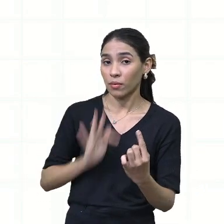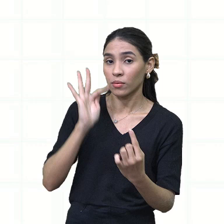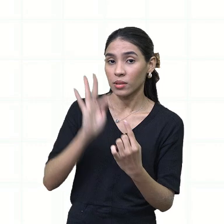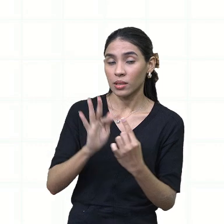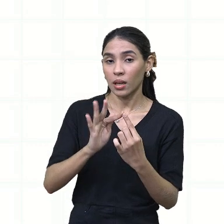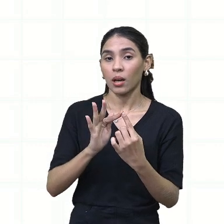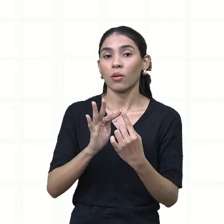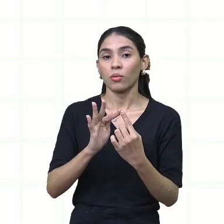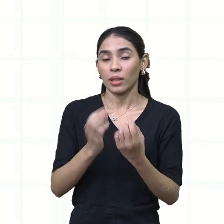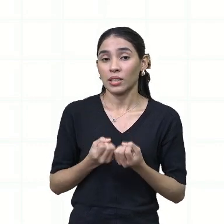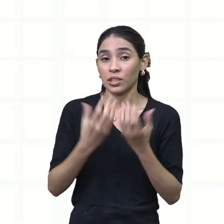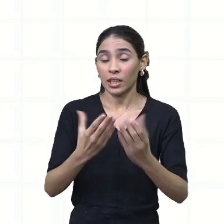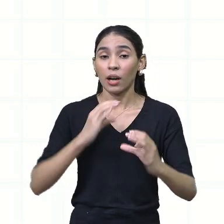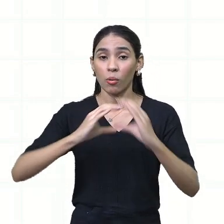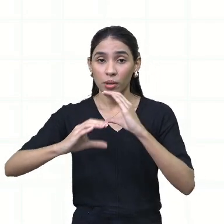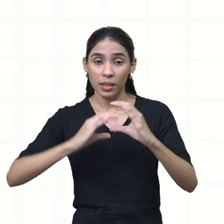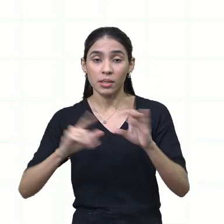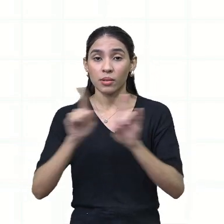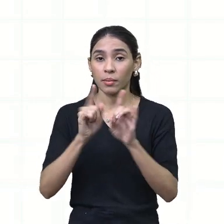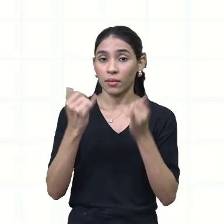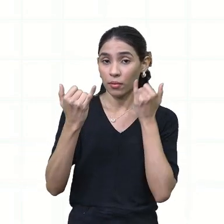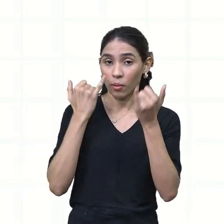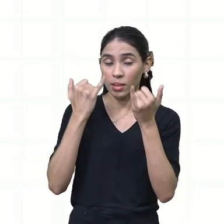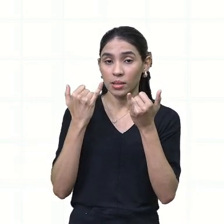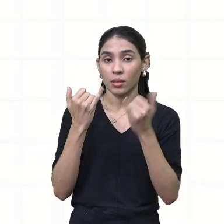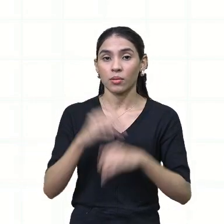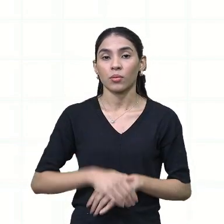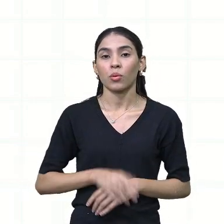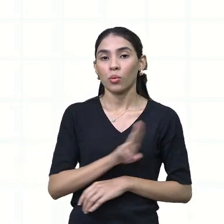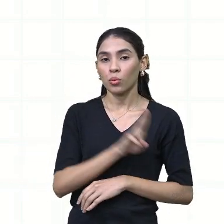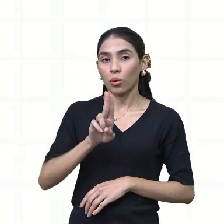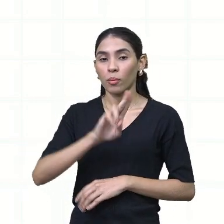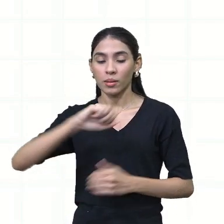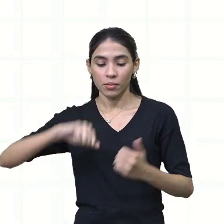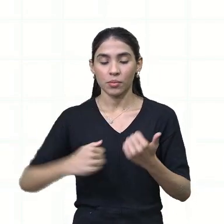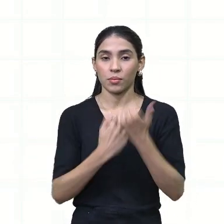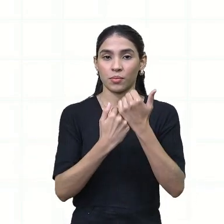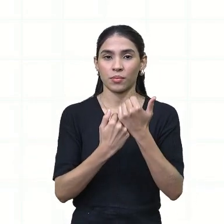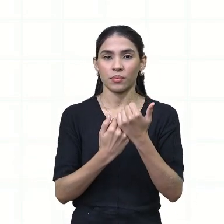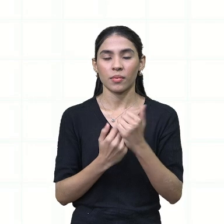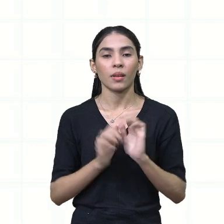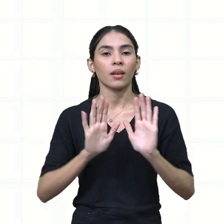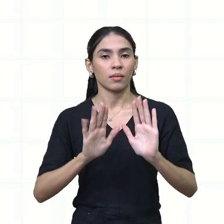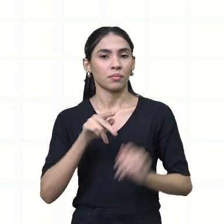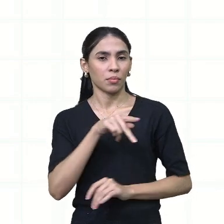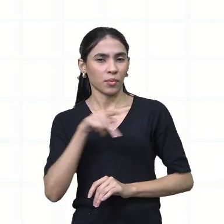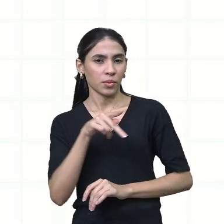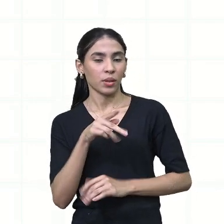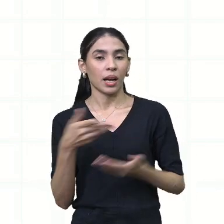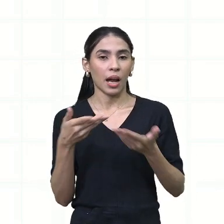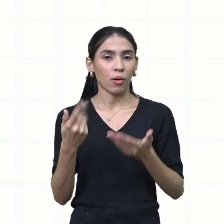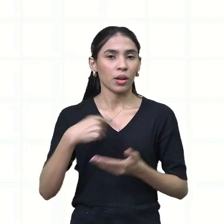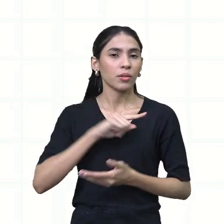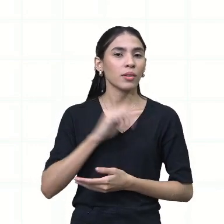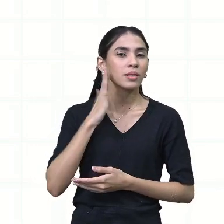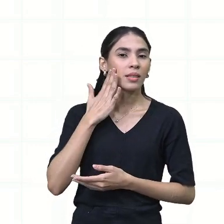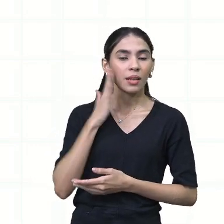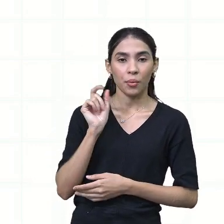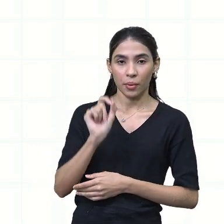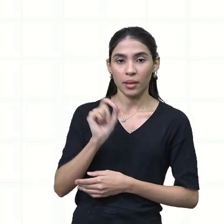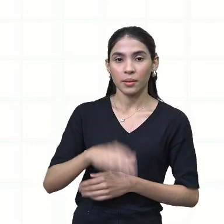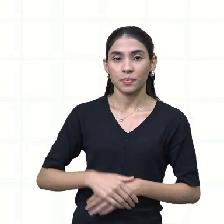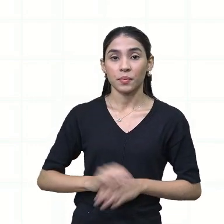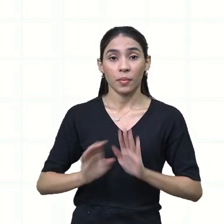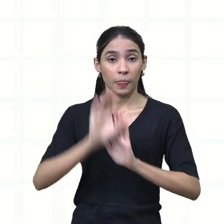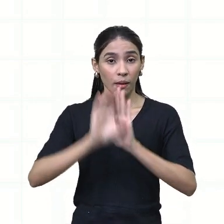comunicação. Esse meio chama-se suporte. Professora, vamos entender aí esse